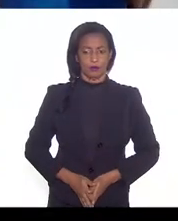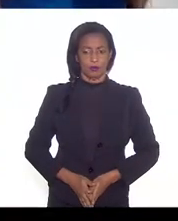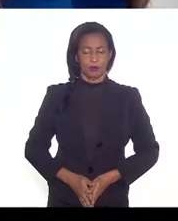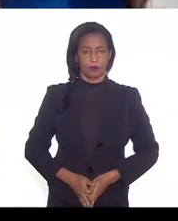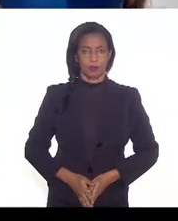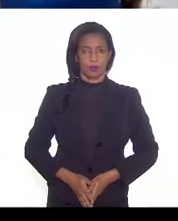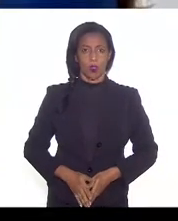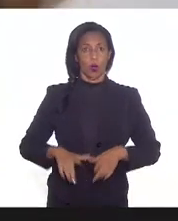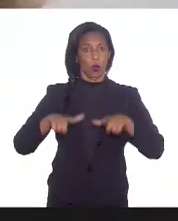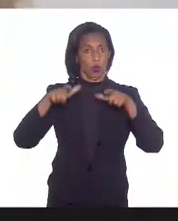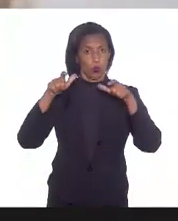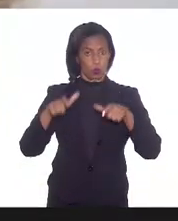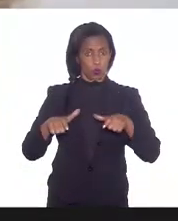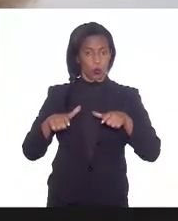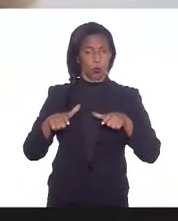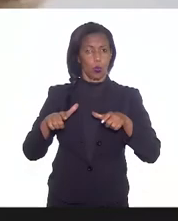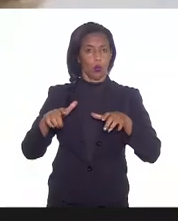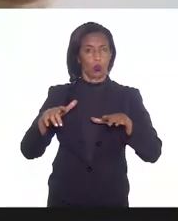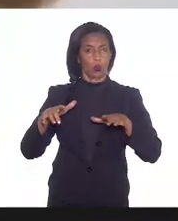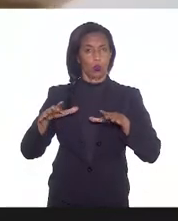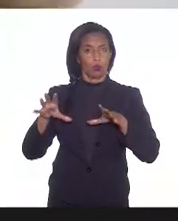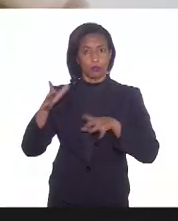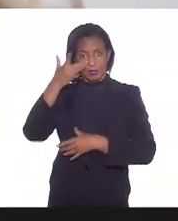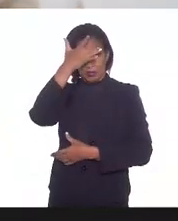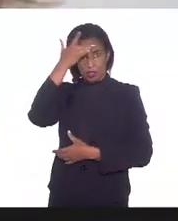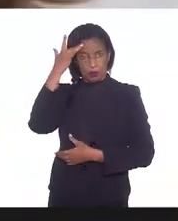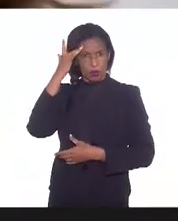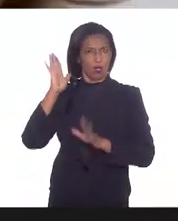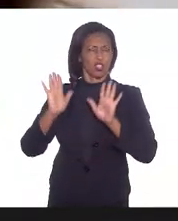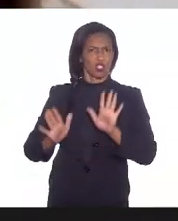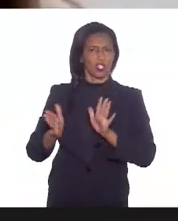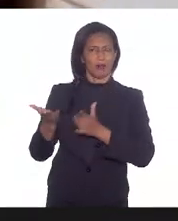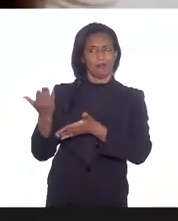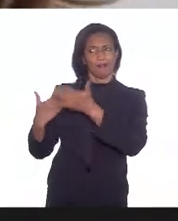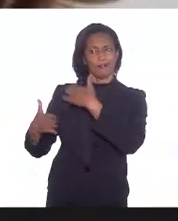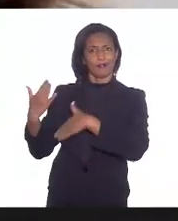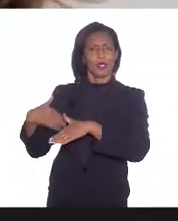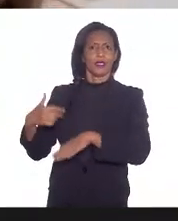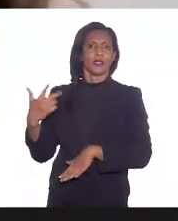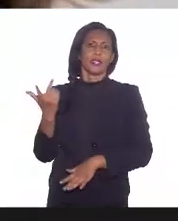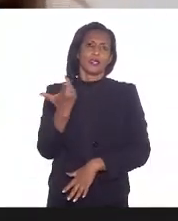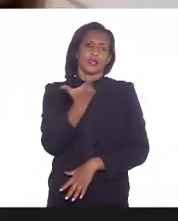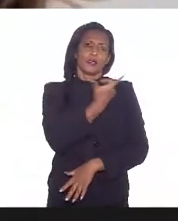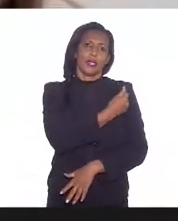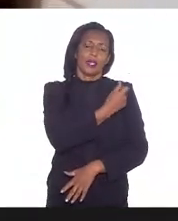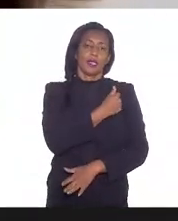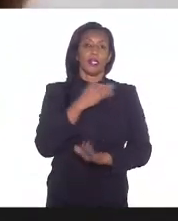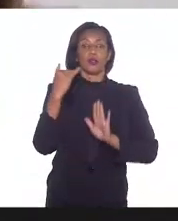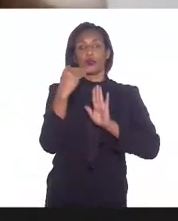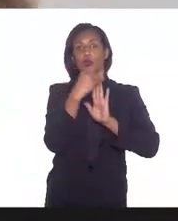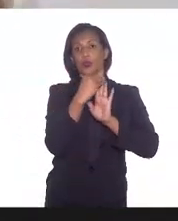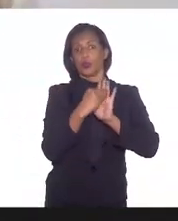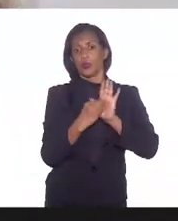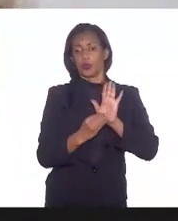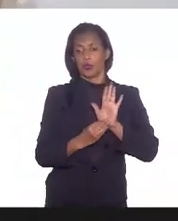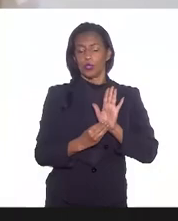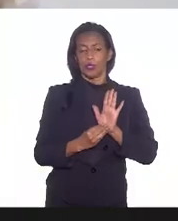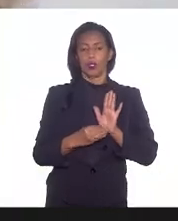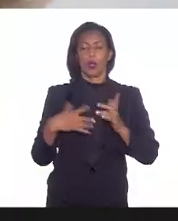parcela desses grupos prioritários já poderia ter sido vacinada dentro de outros critérios, né, por exemplo,